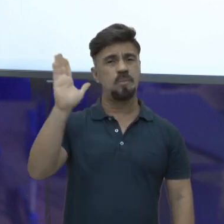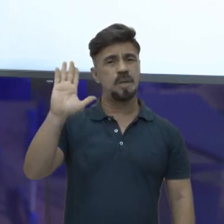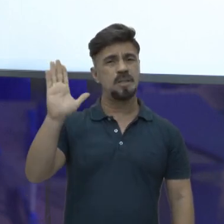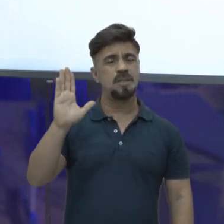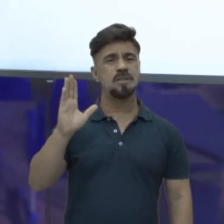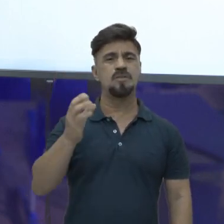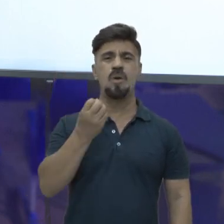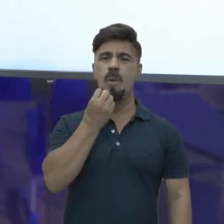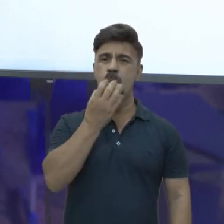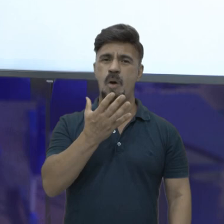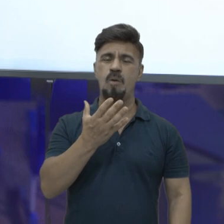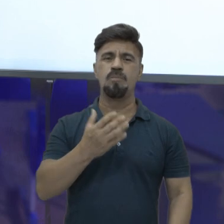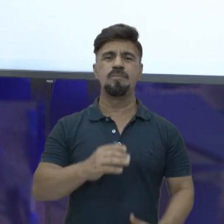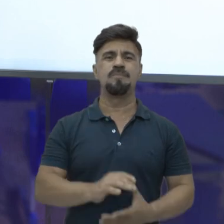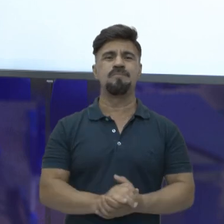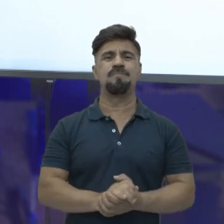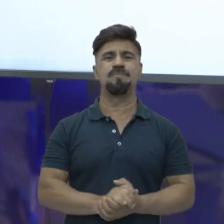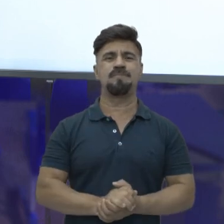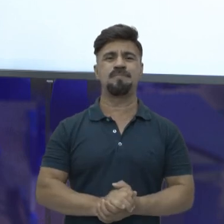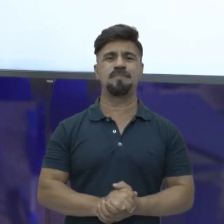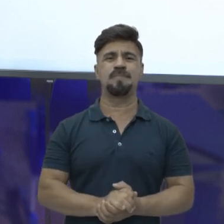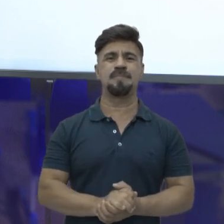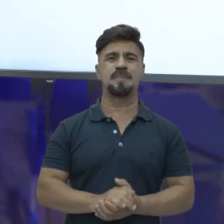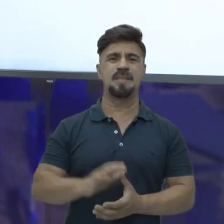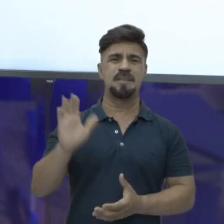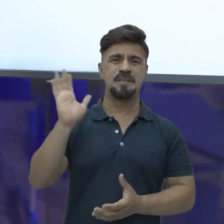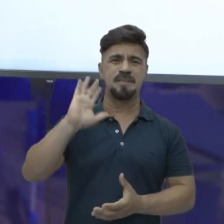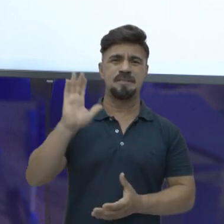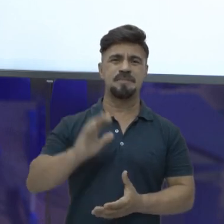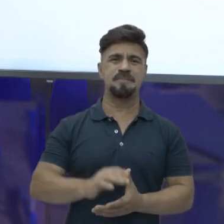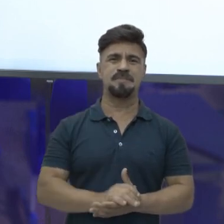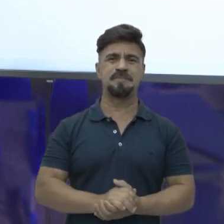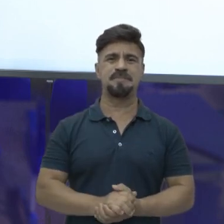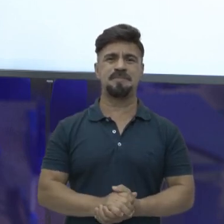bem grande. Foi bom estar com vocês. A gente se vê em outro momento. Tchau, tchau!